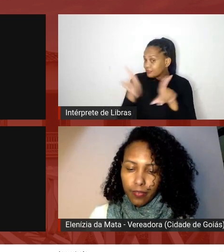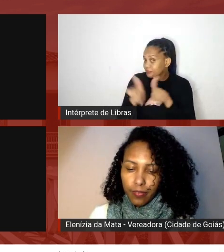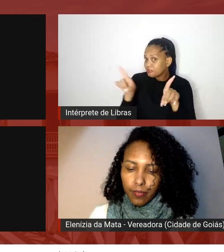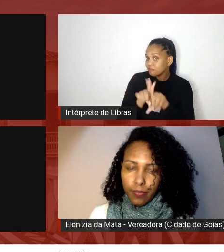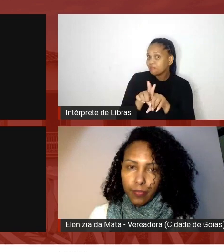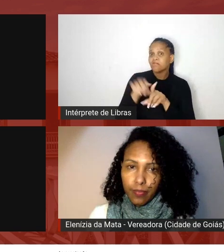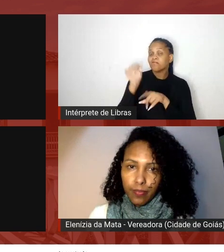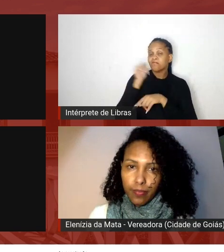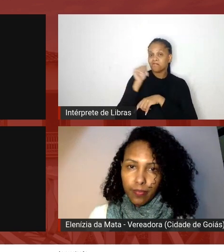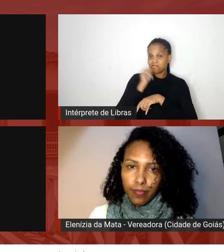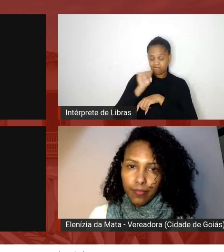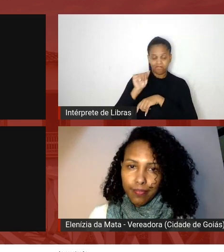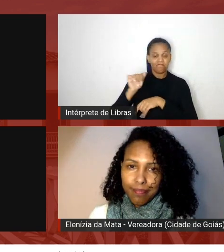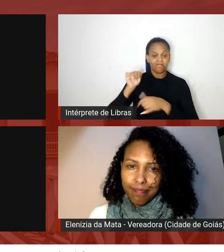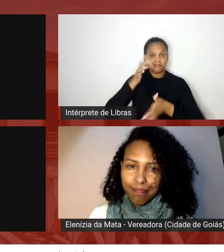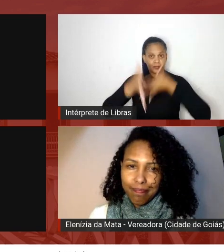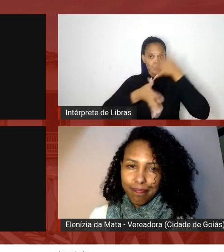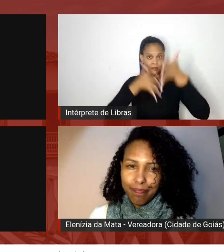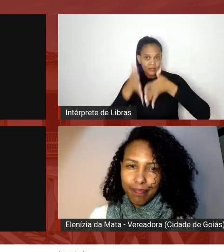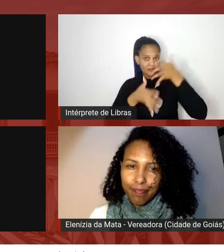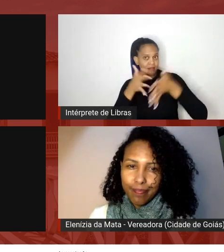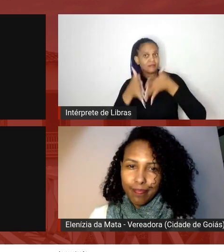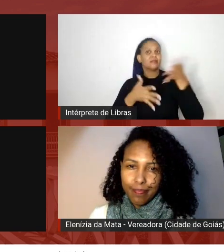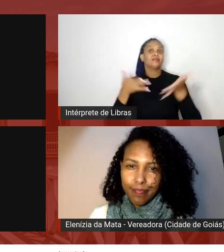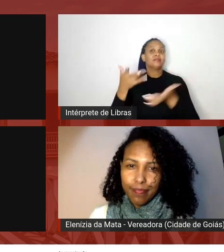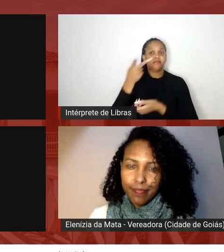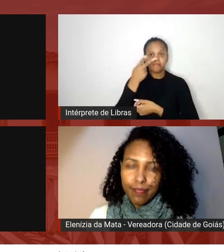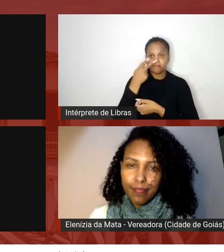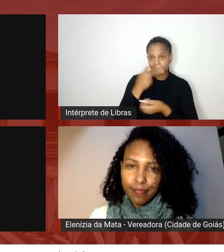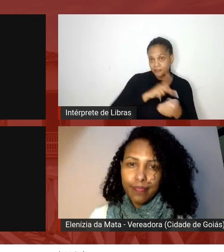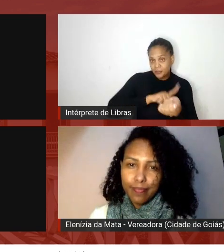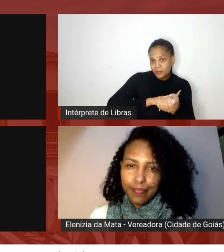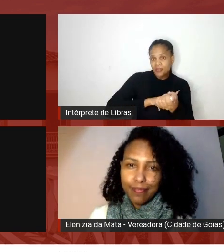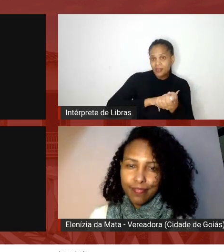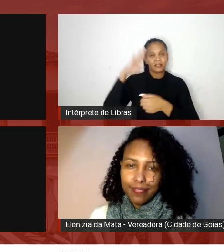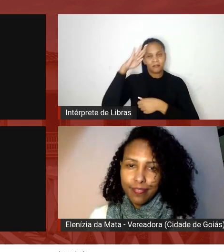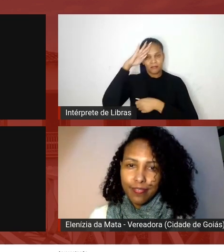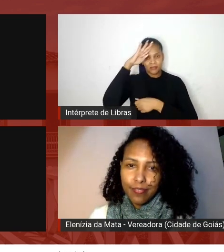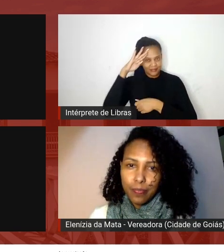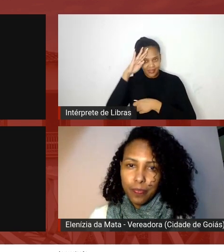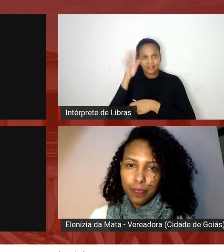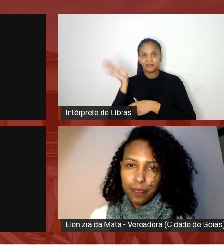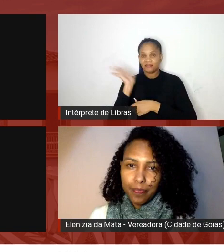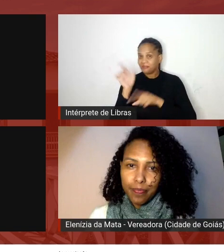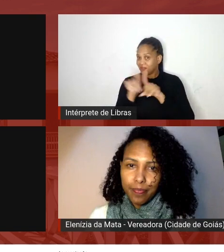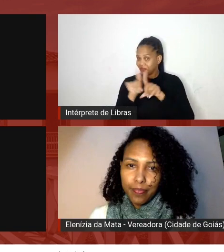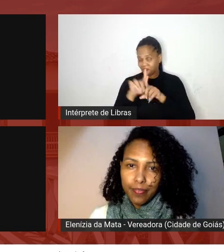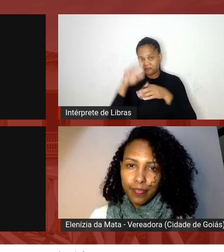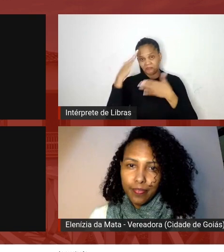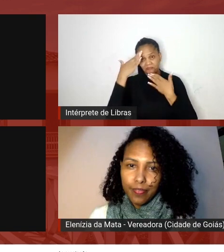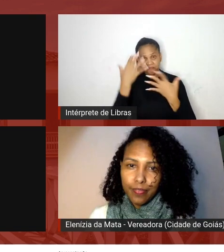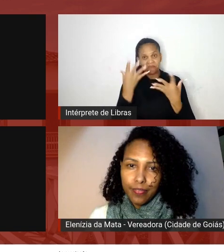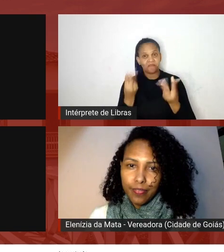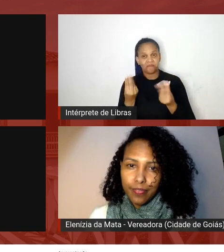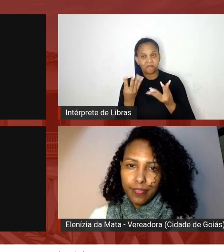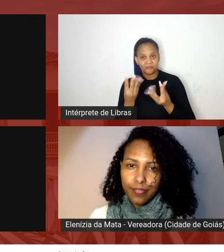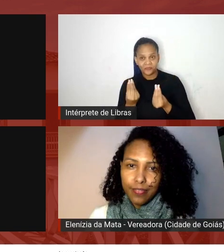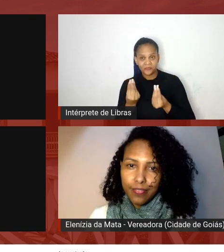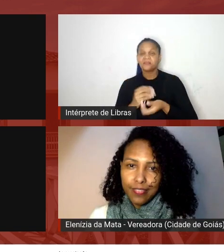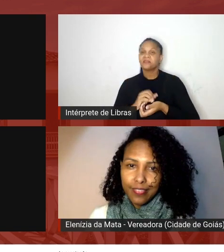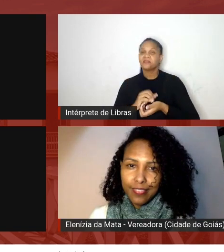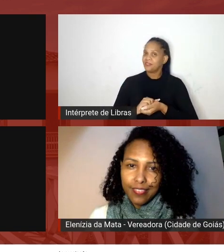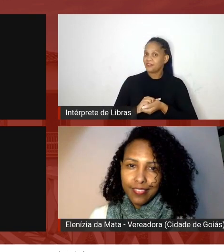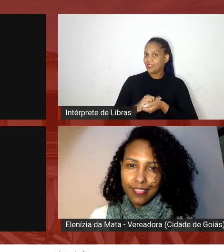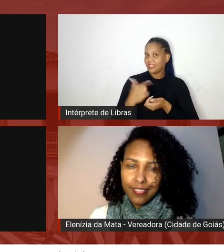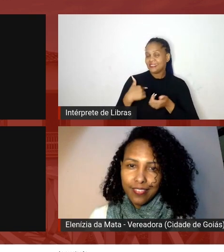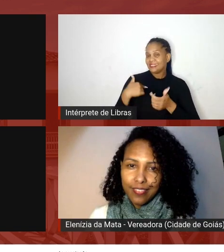Cláudia Fabiana e Marcelo que são os intérpretes então a gente agradece muito esse trabalho tão